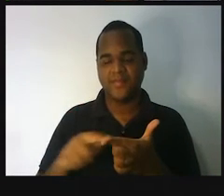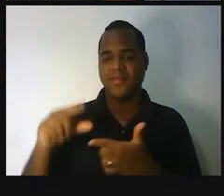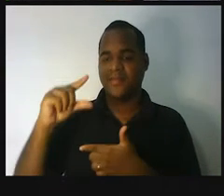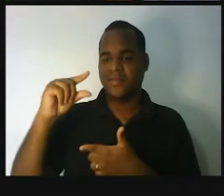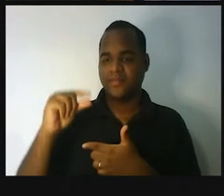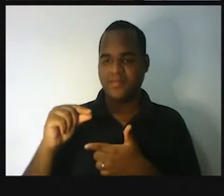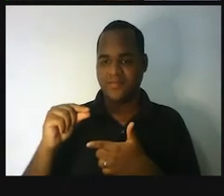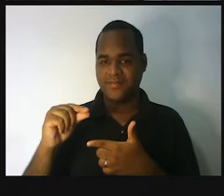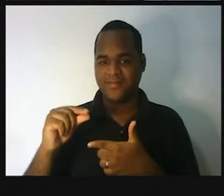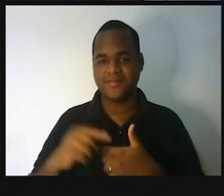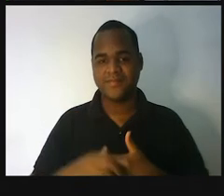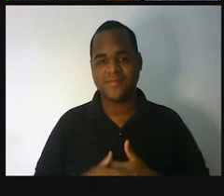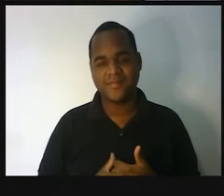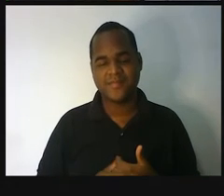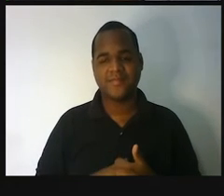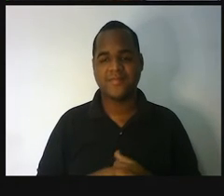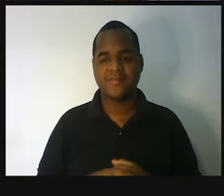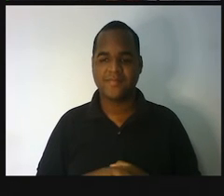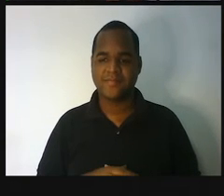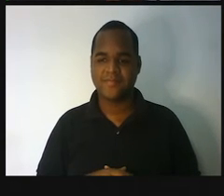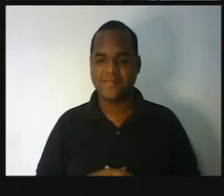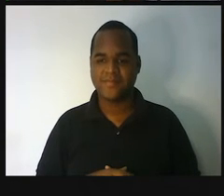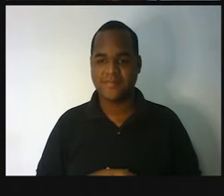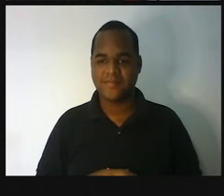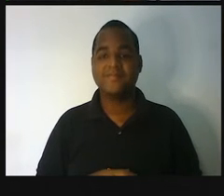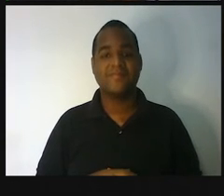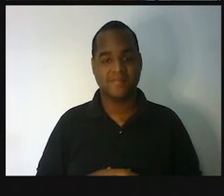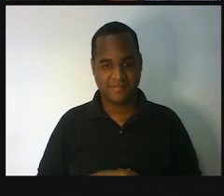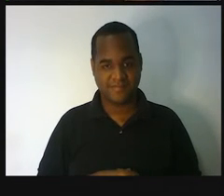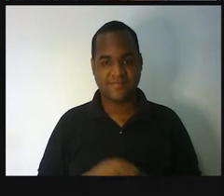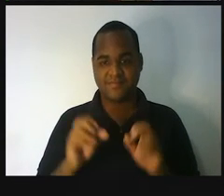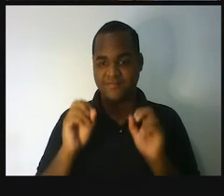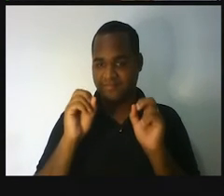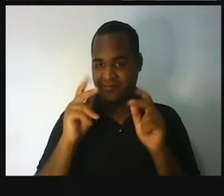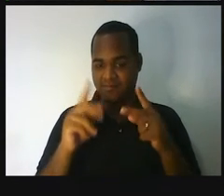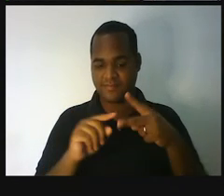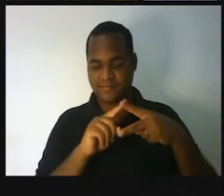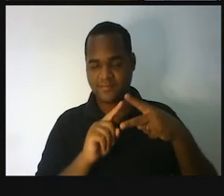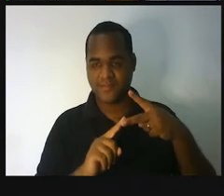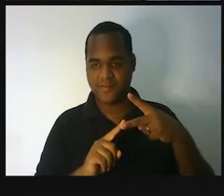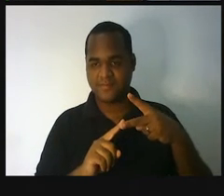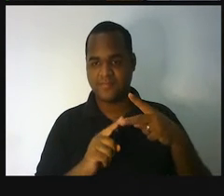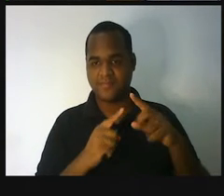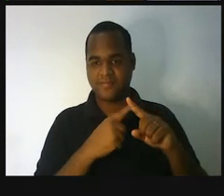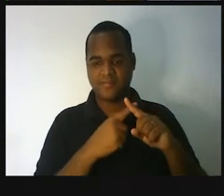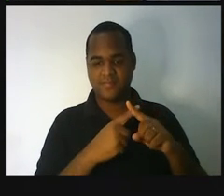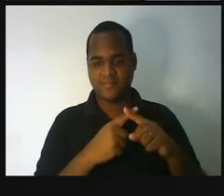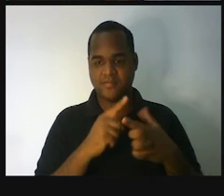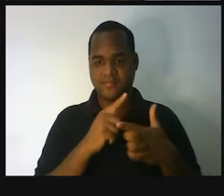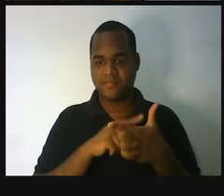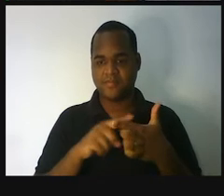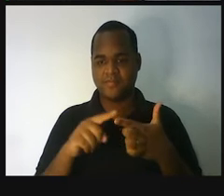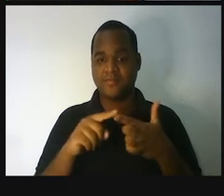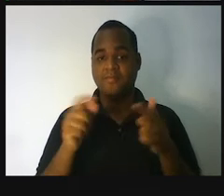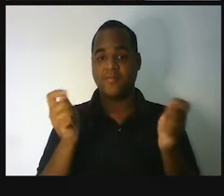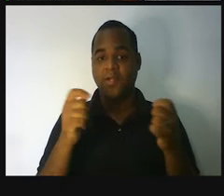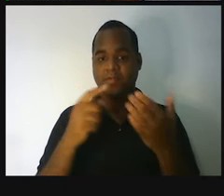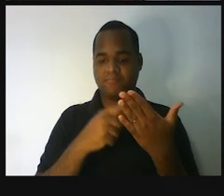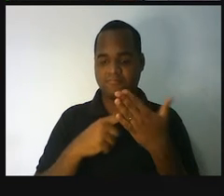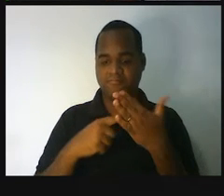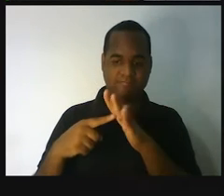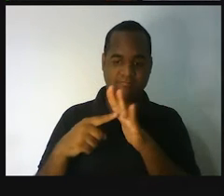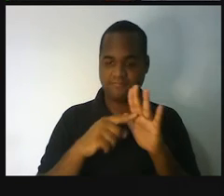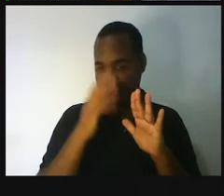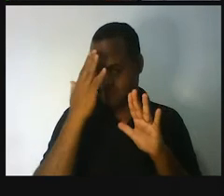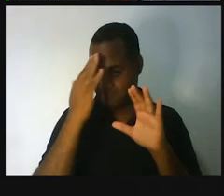usar a divisão, certo? Então, essas duas regrinhas nos ajudam a entender melhor